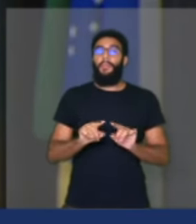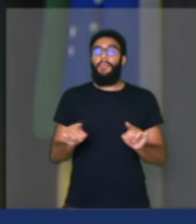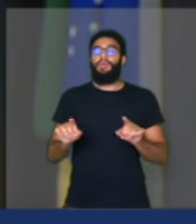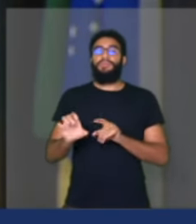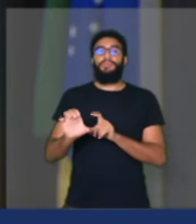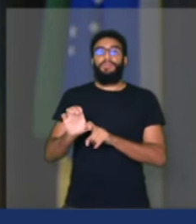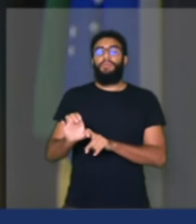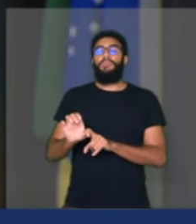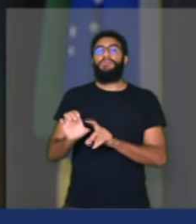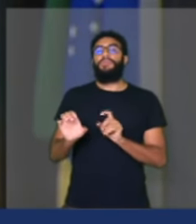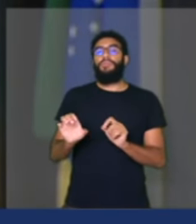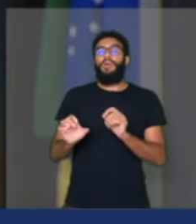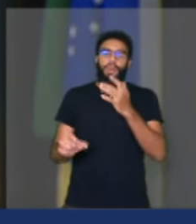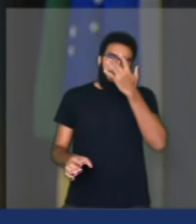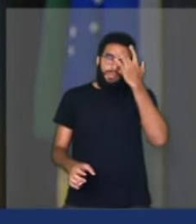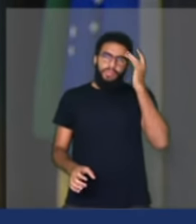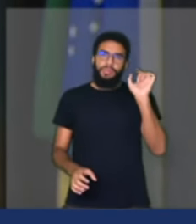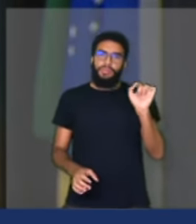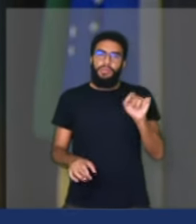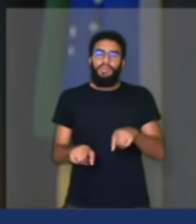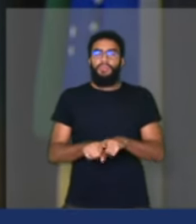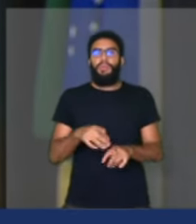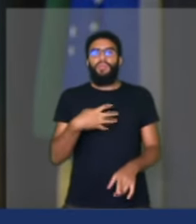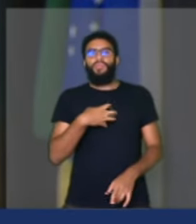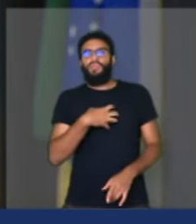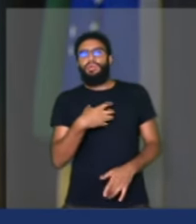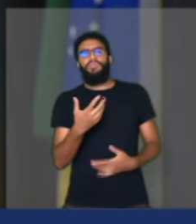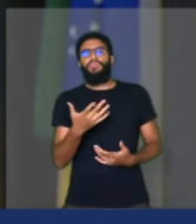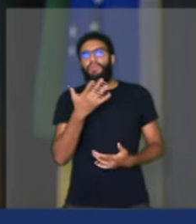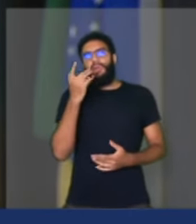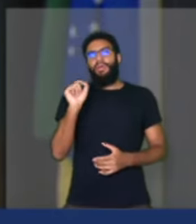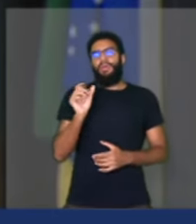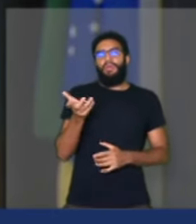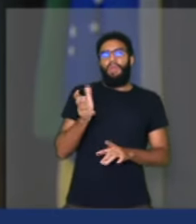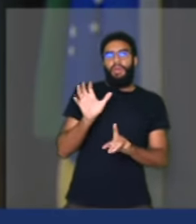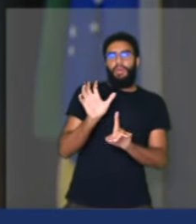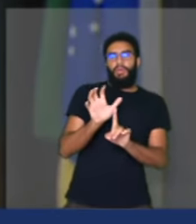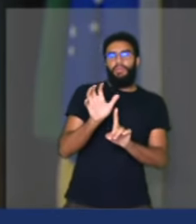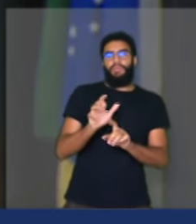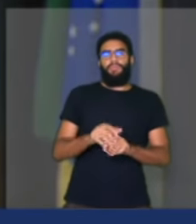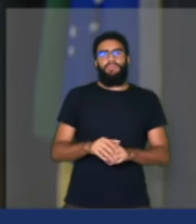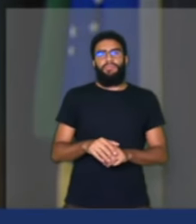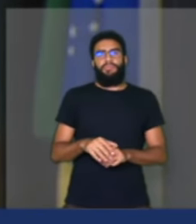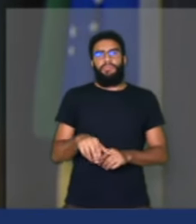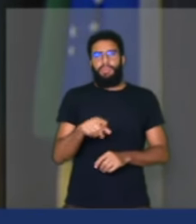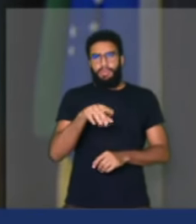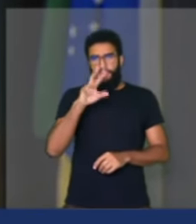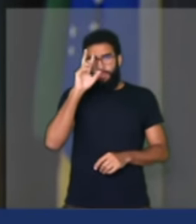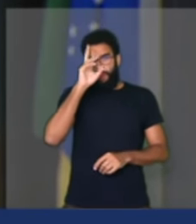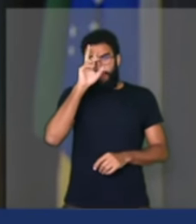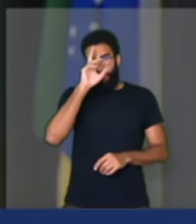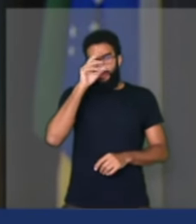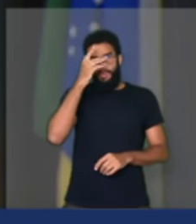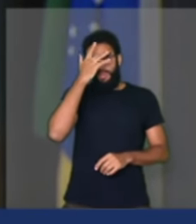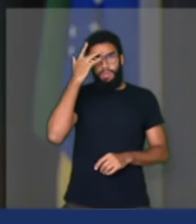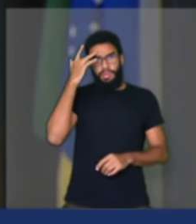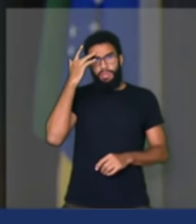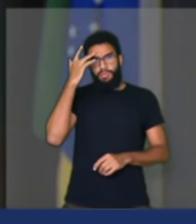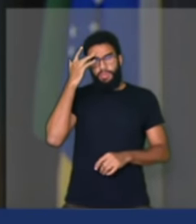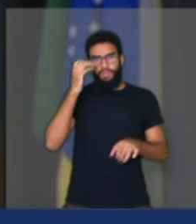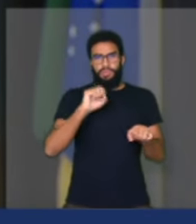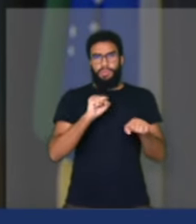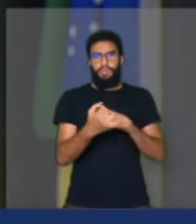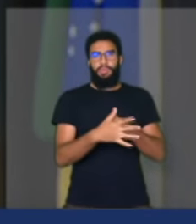dando essa notícia e a forma e o que ele quer atingir. Ninguém se lembra das pessoas recuperadas pelo Covid,